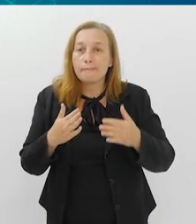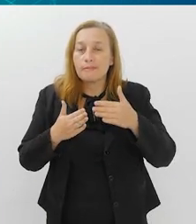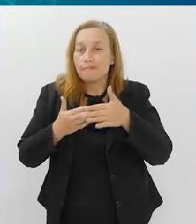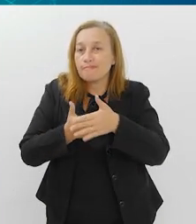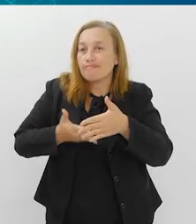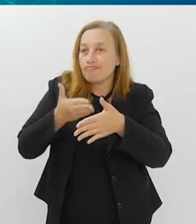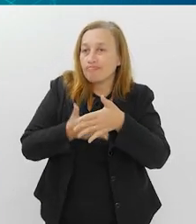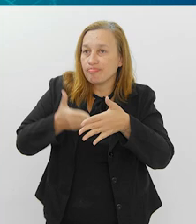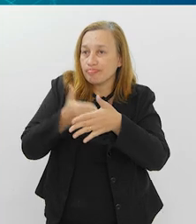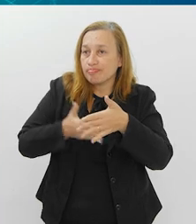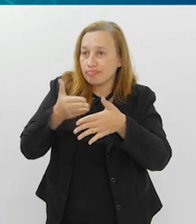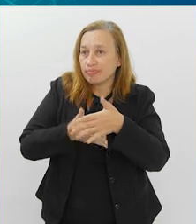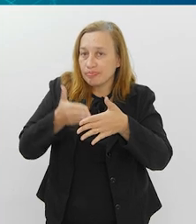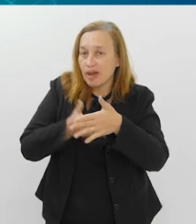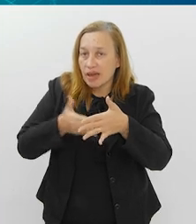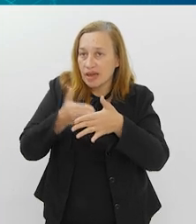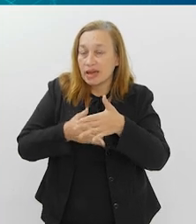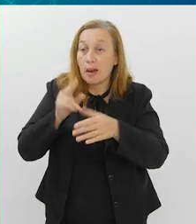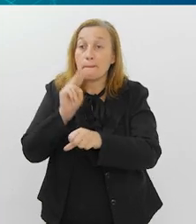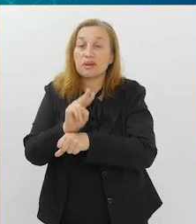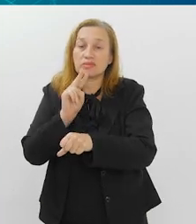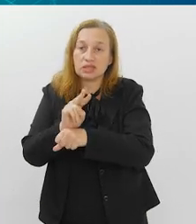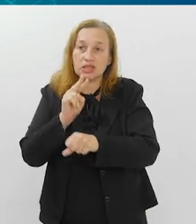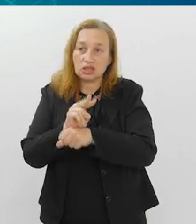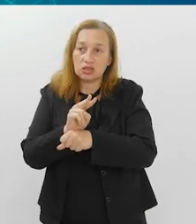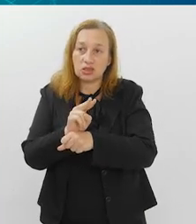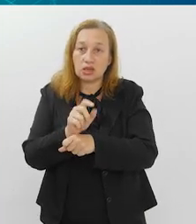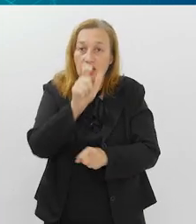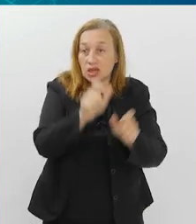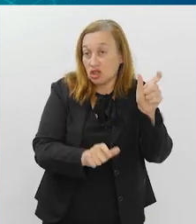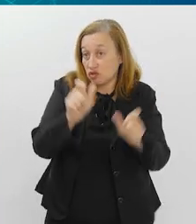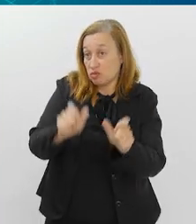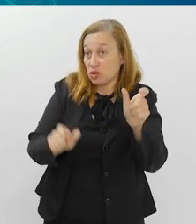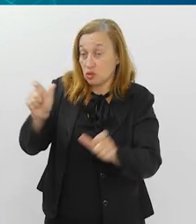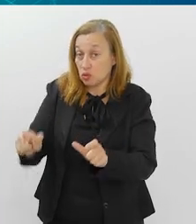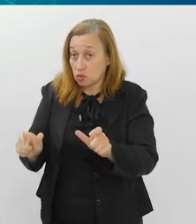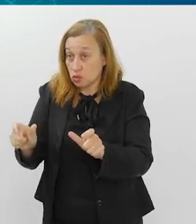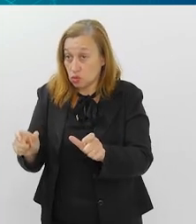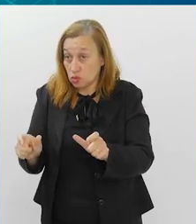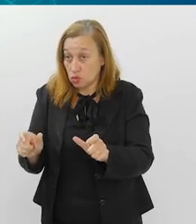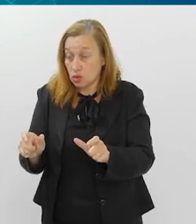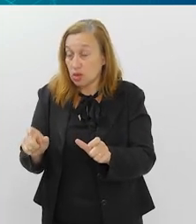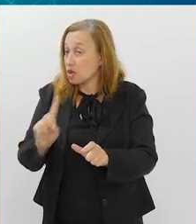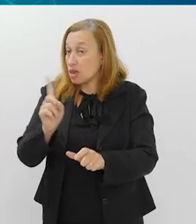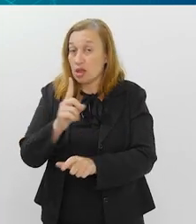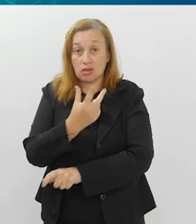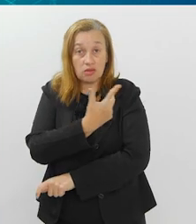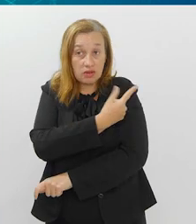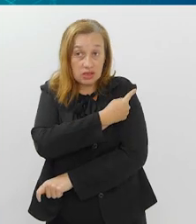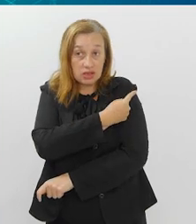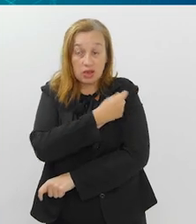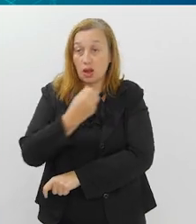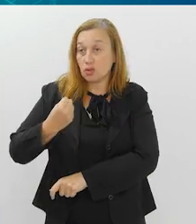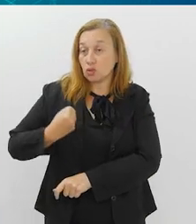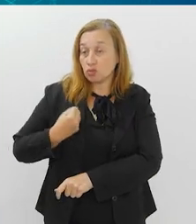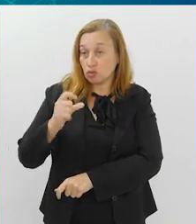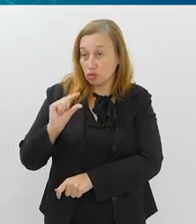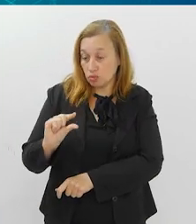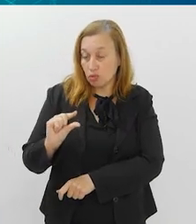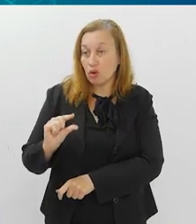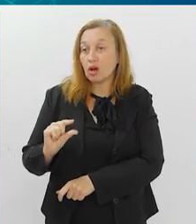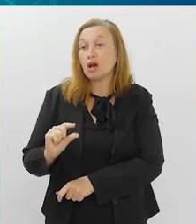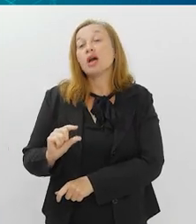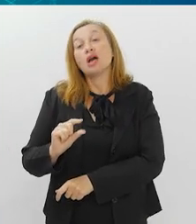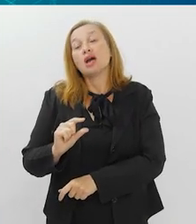uma barreira protetora para aquelas pessoas que, porventura, não se vacinaram, que são minoria,